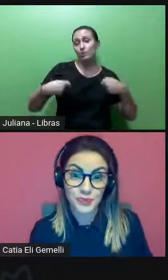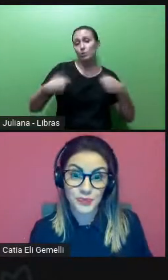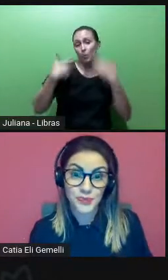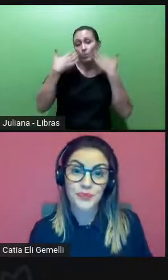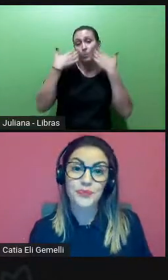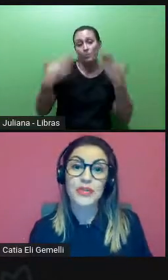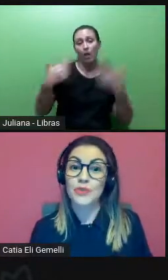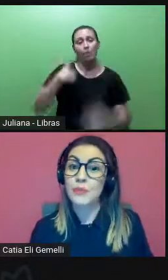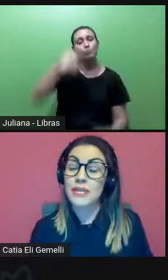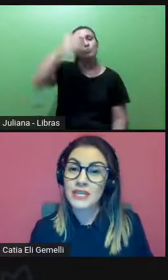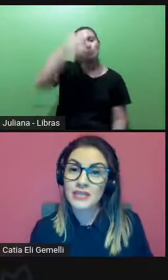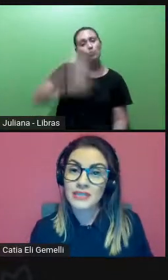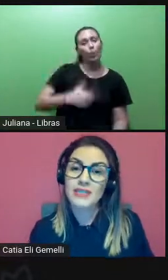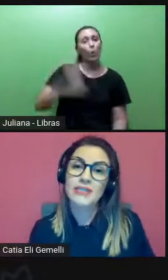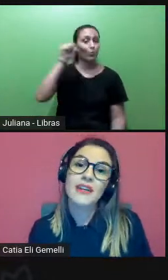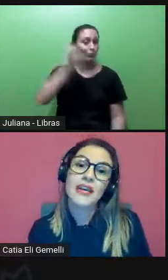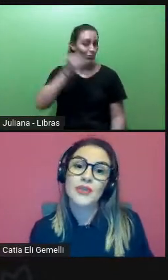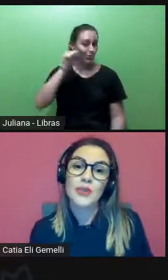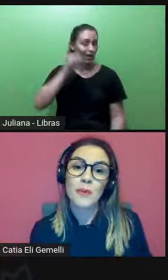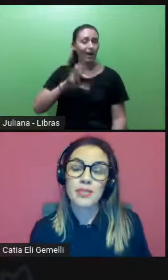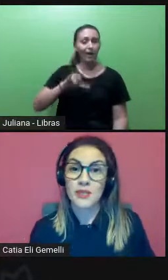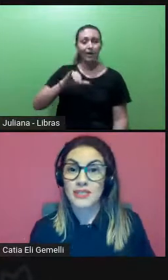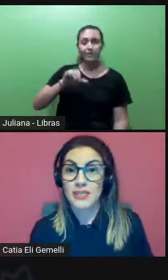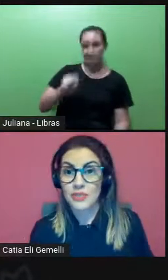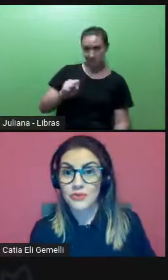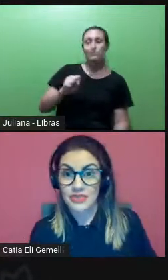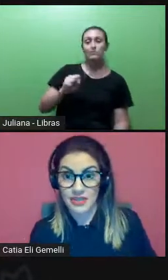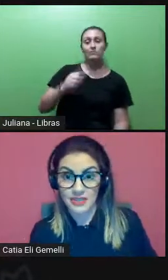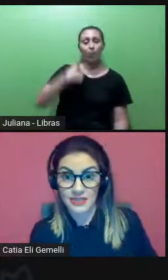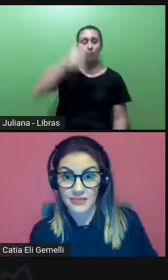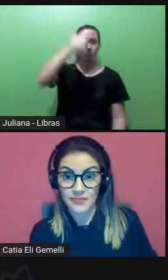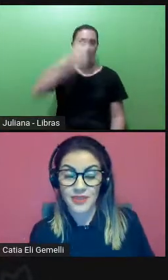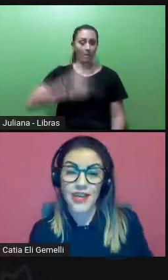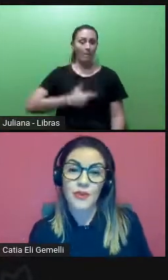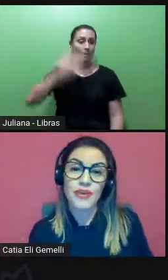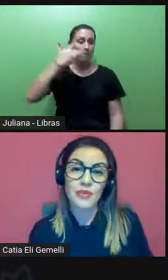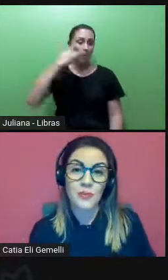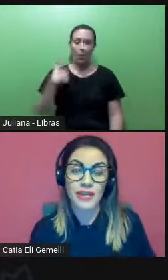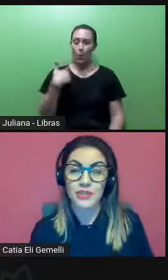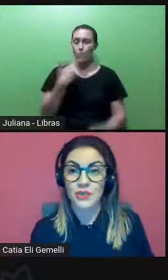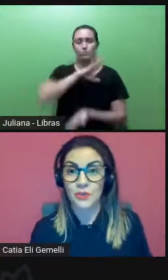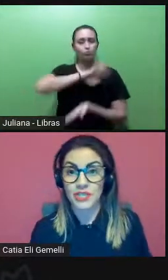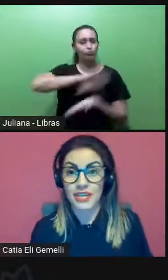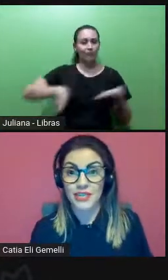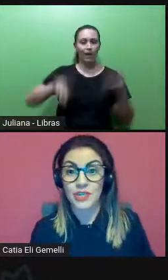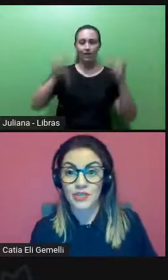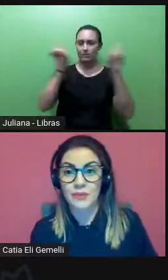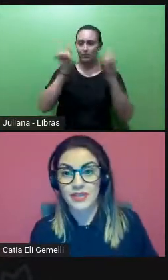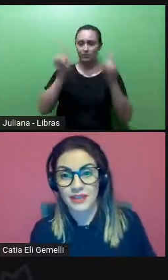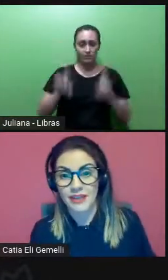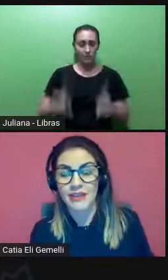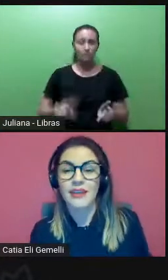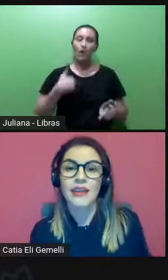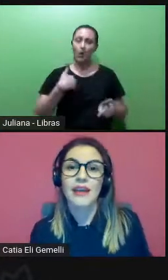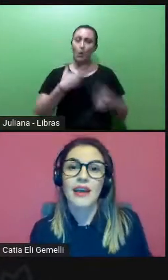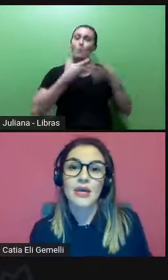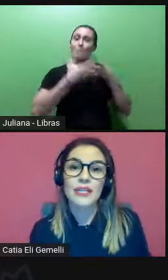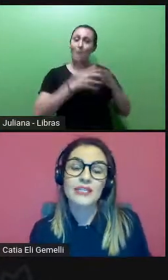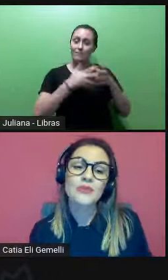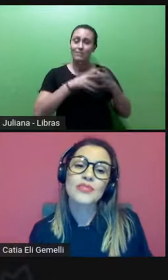cisgênero, eu sou branca, eu sou uma pessoa sem deficiência, eu faço parte da comunidade LGBT,